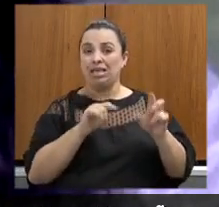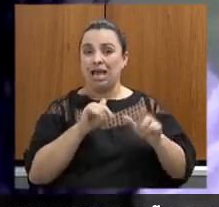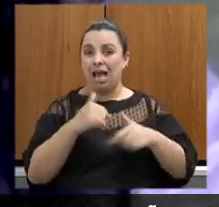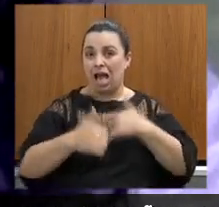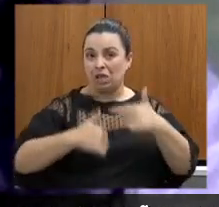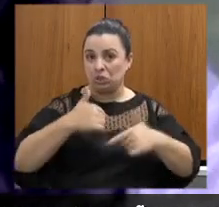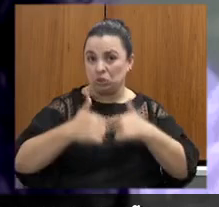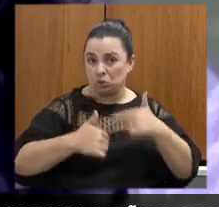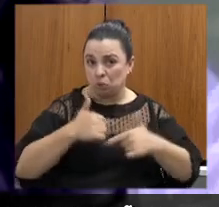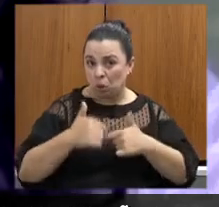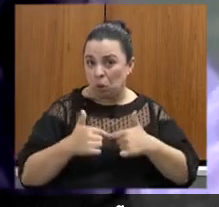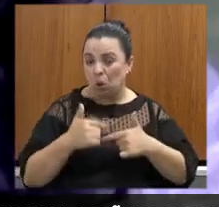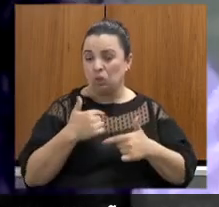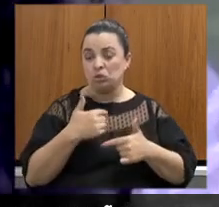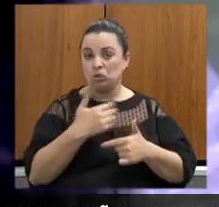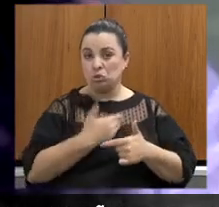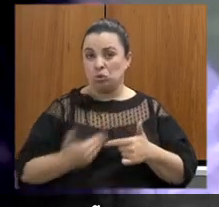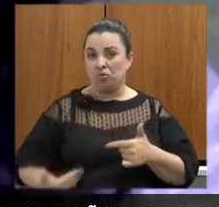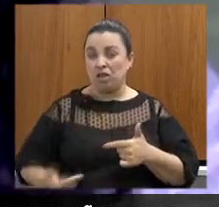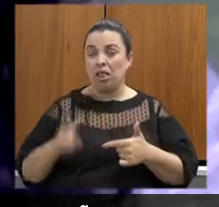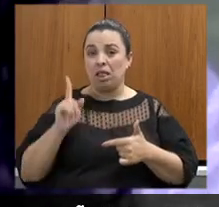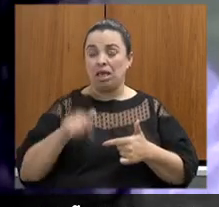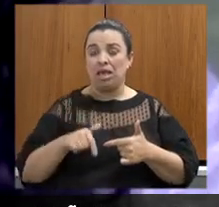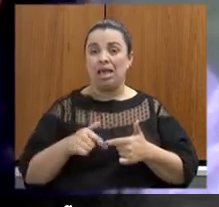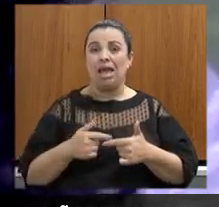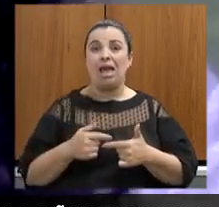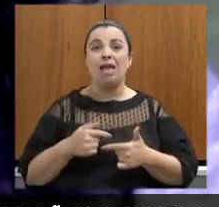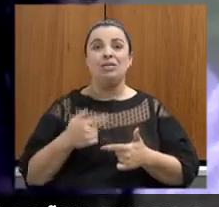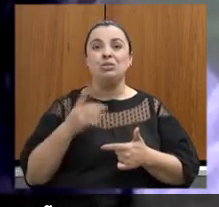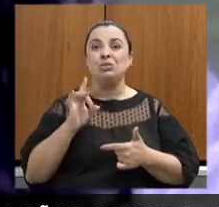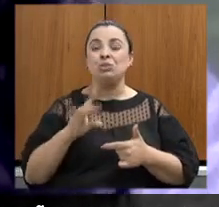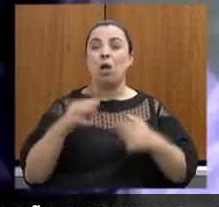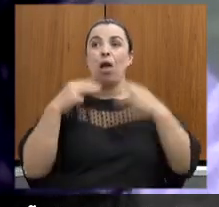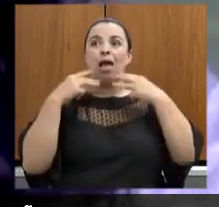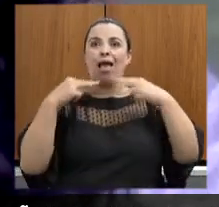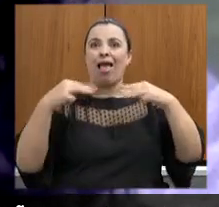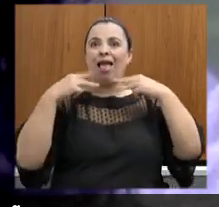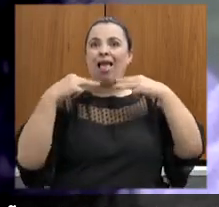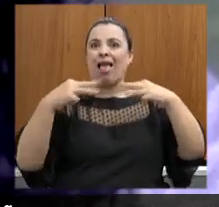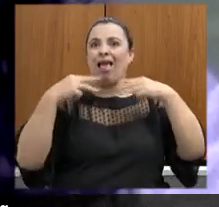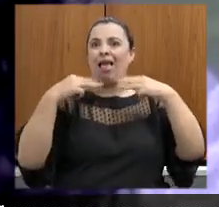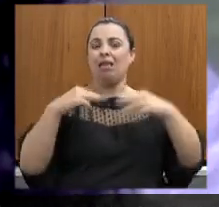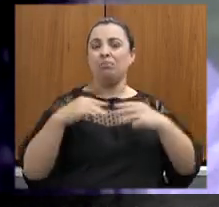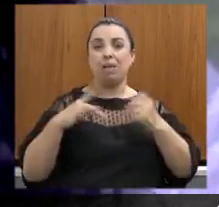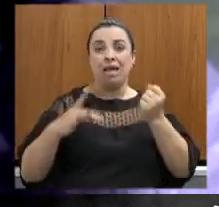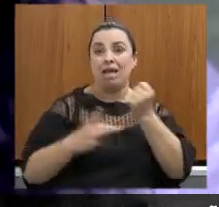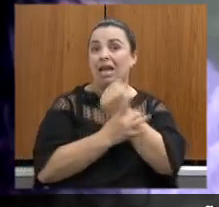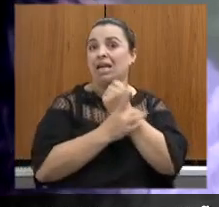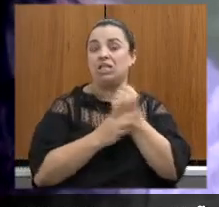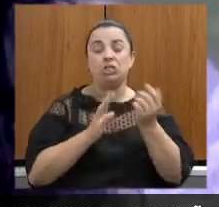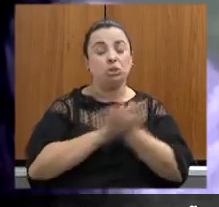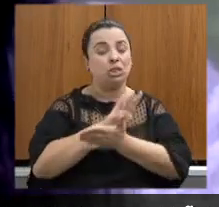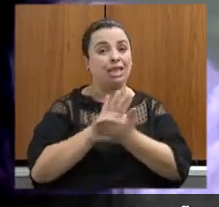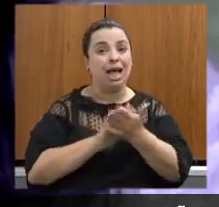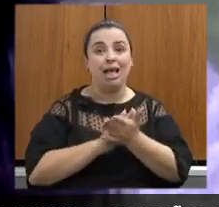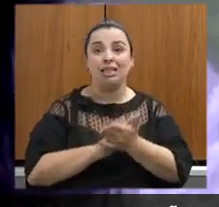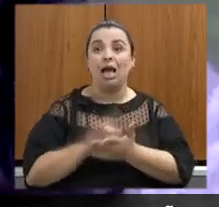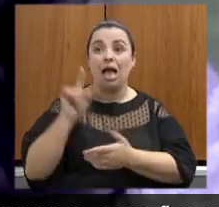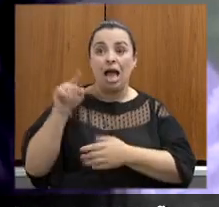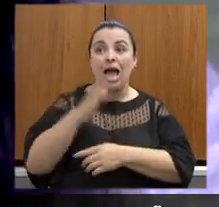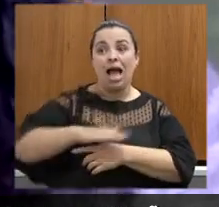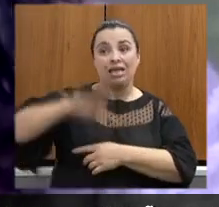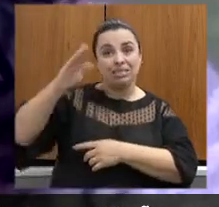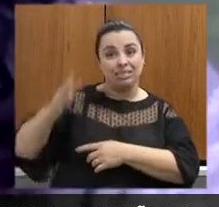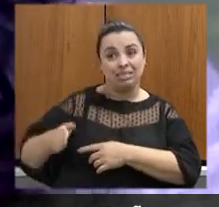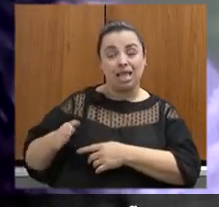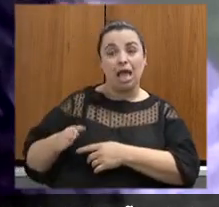prático não trazem nada não evidencia o tombamento não garantem o tombamento da Serra do Curral quanto frontalmente questionados tanto